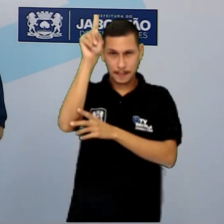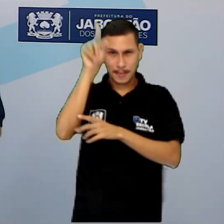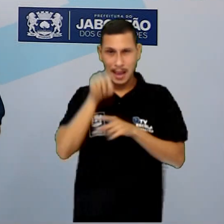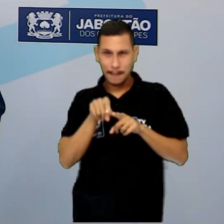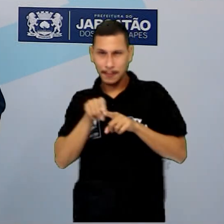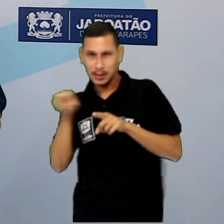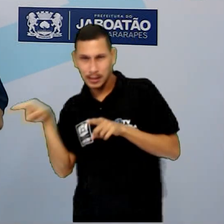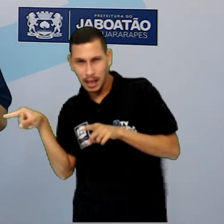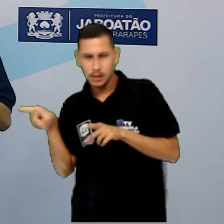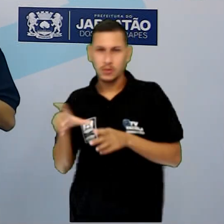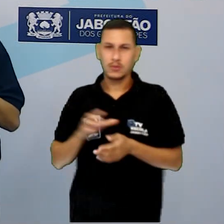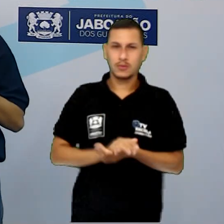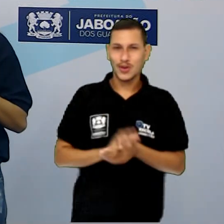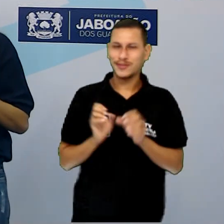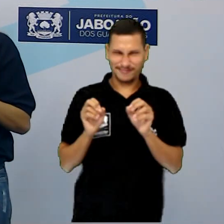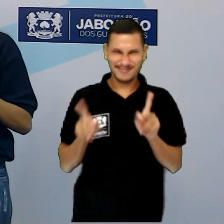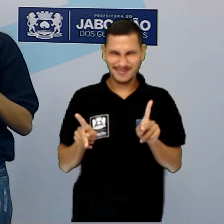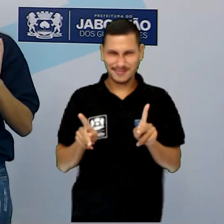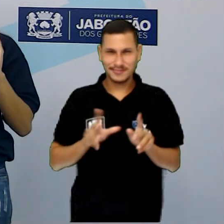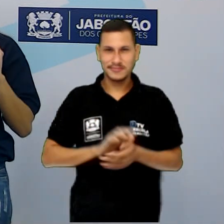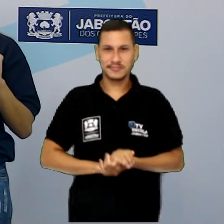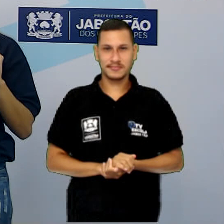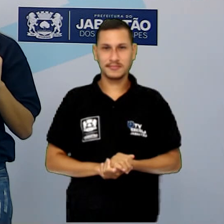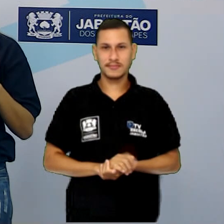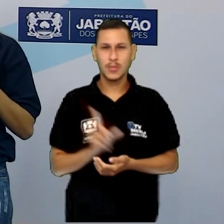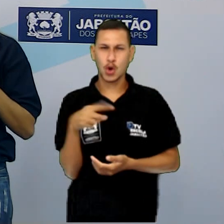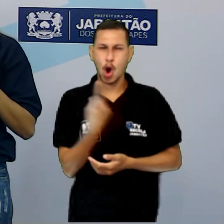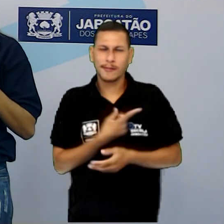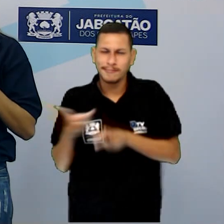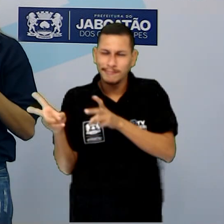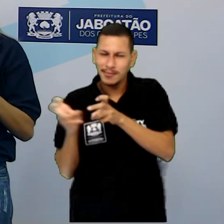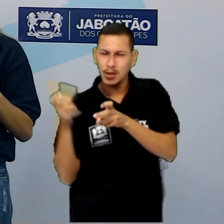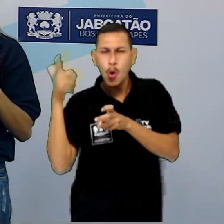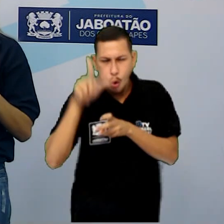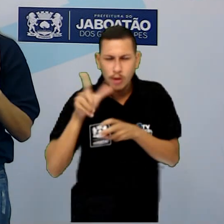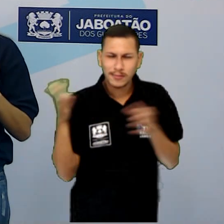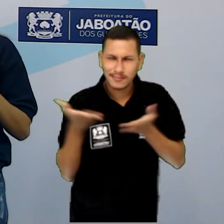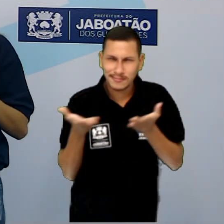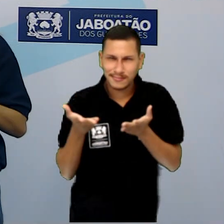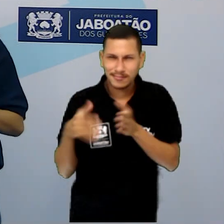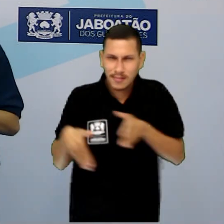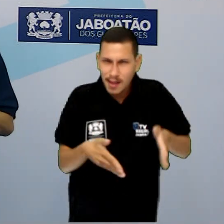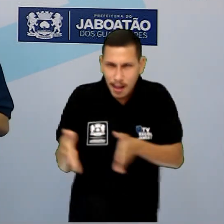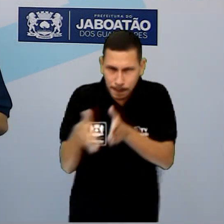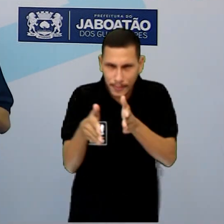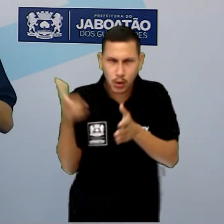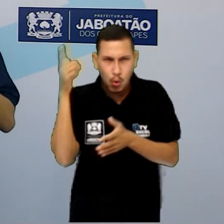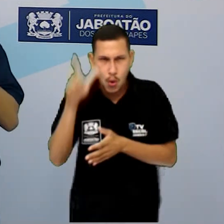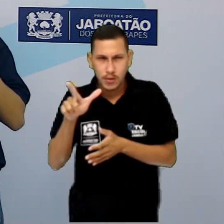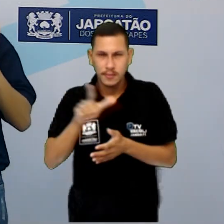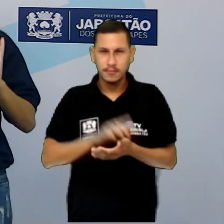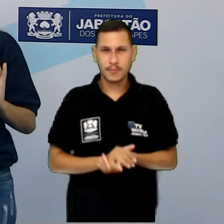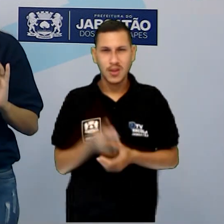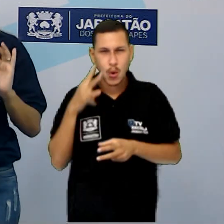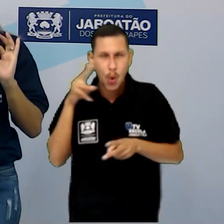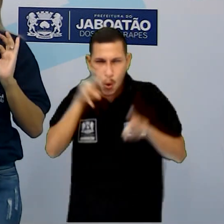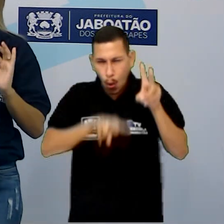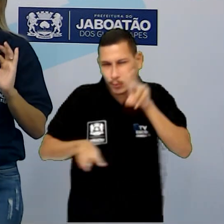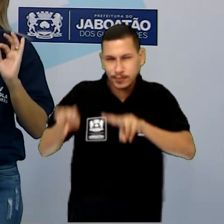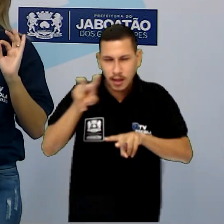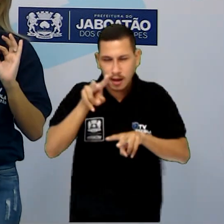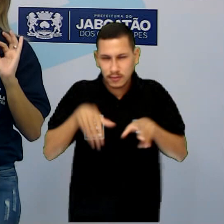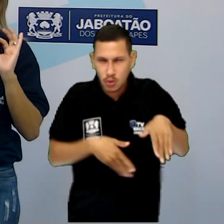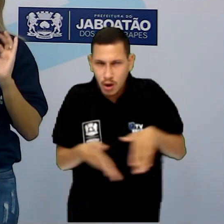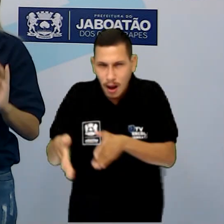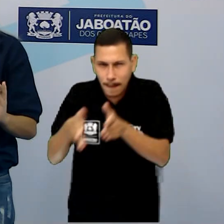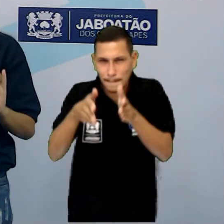lado. Tá, Joaquim? Vamos ver aqui um outro caminho agora. Observe o caminho